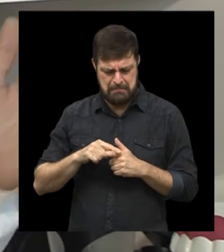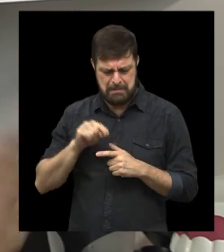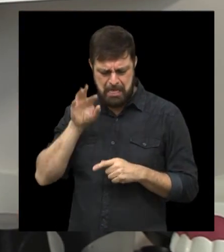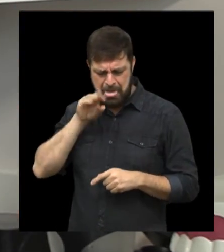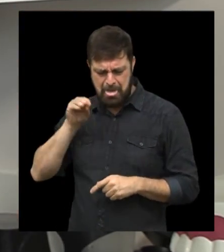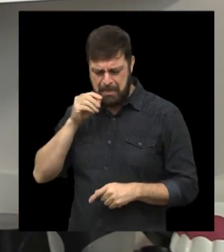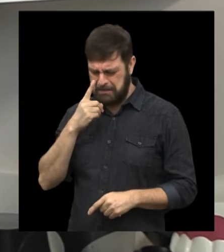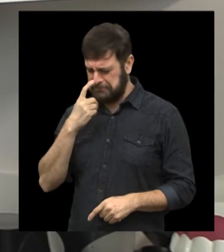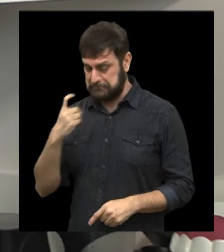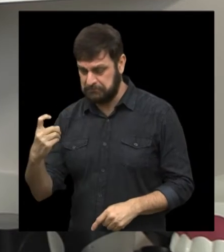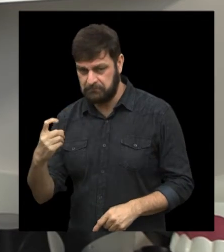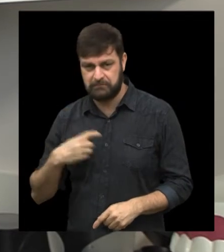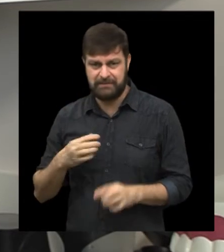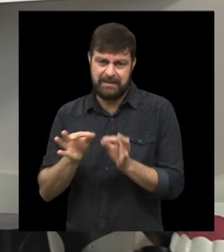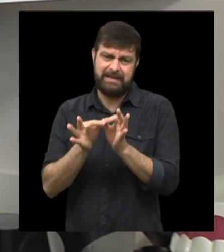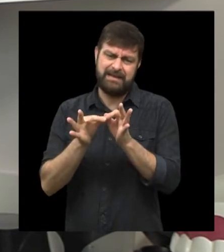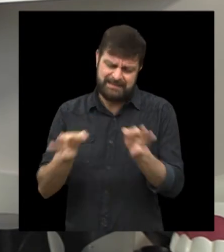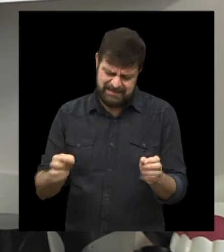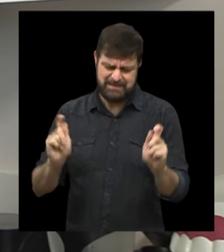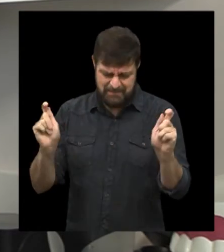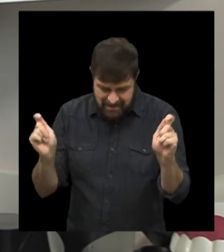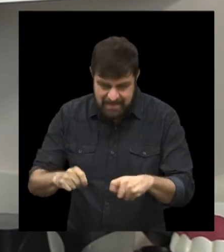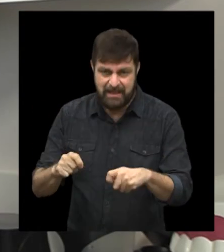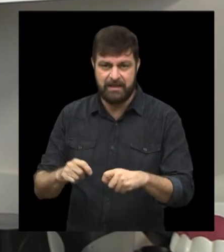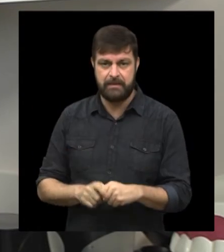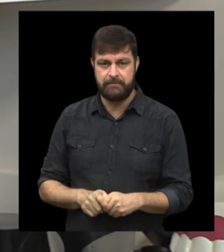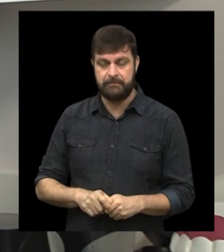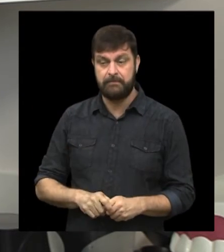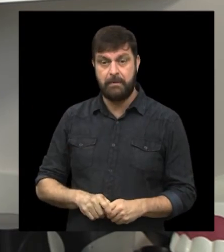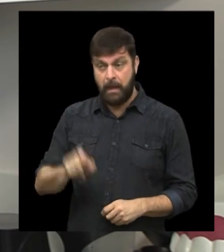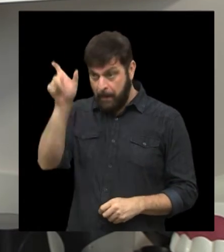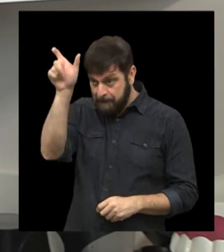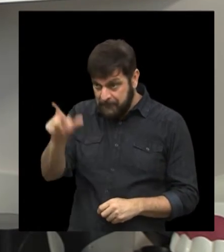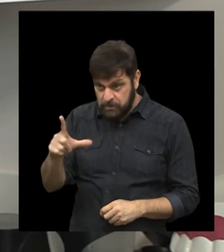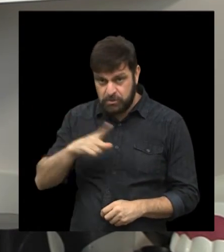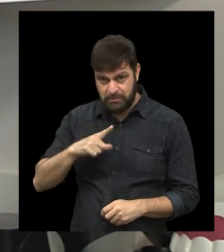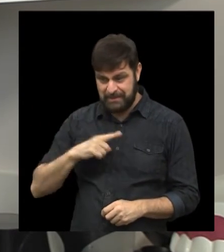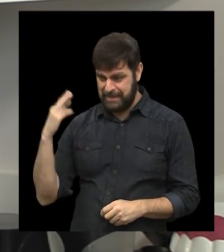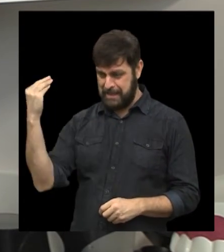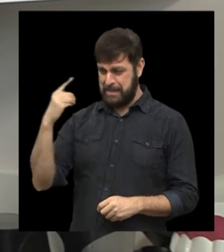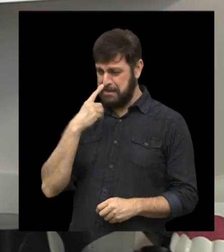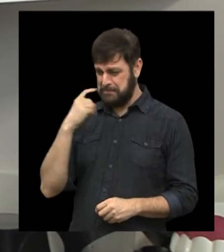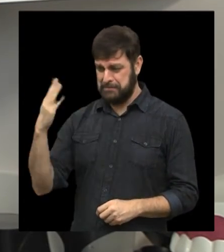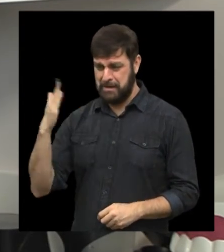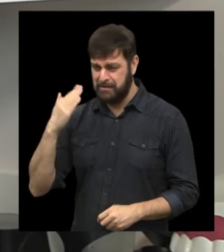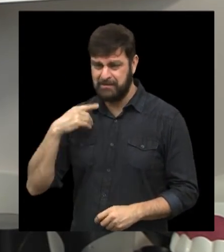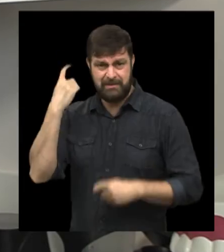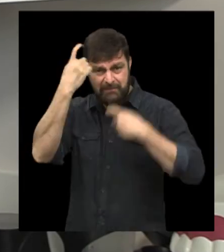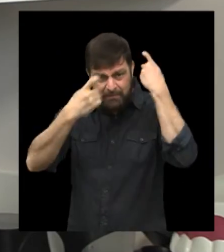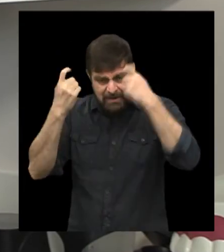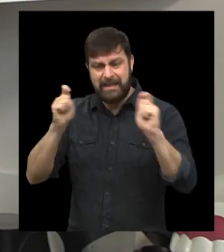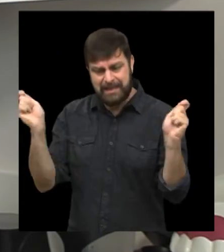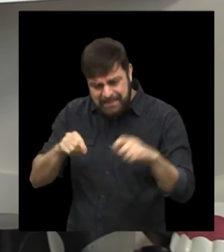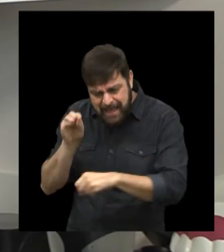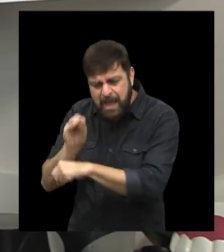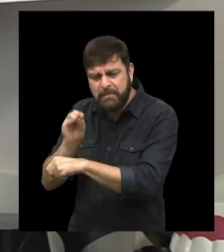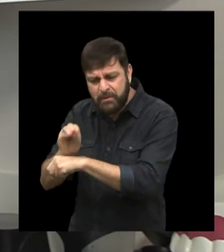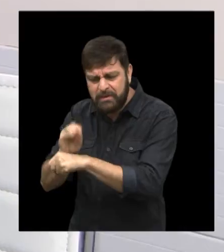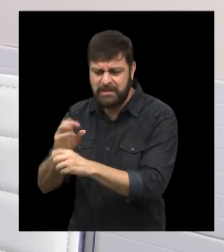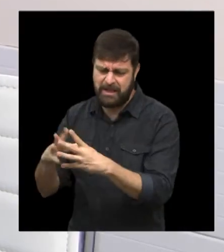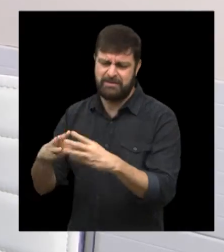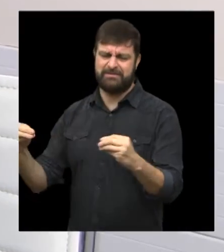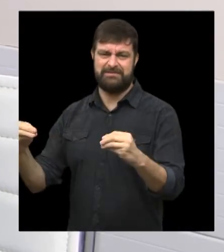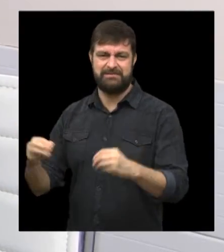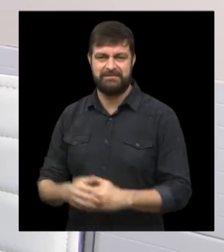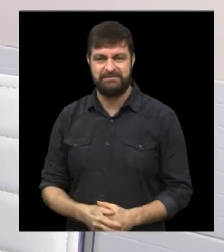enorme e, na verdade, a coisa é muito mais simples. E, caso você tenha mau hálito, não se preocupe, o mau hálito tem tratamento.